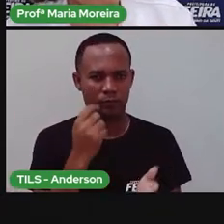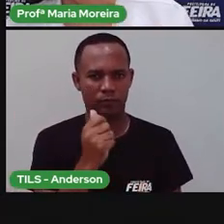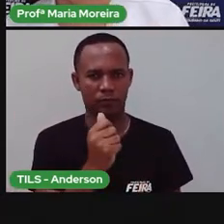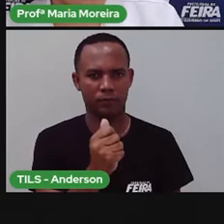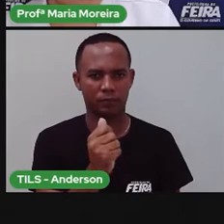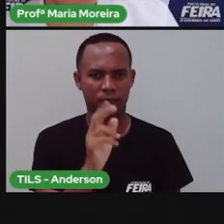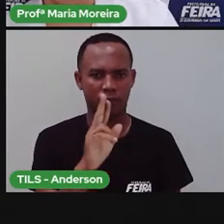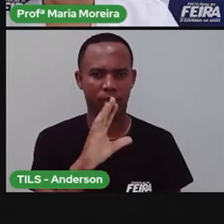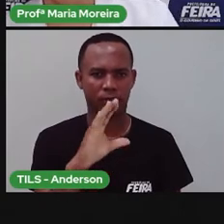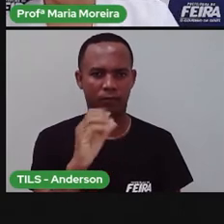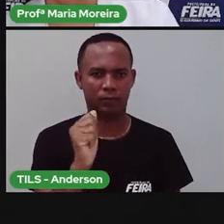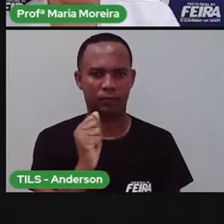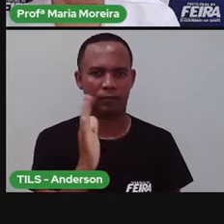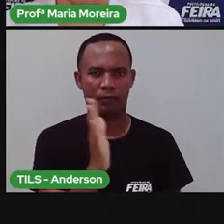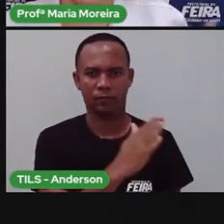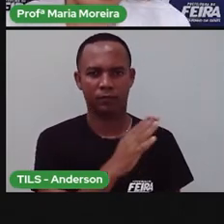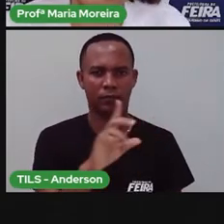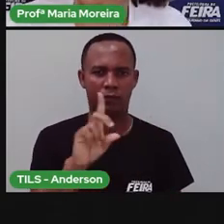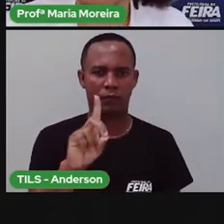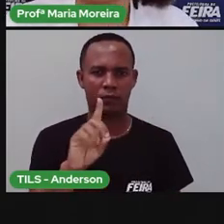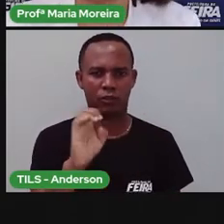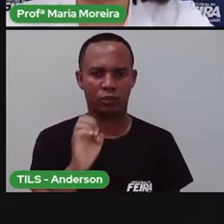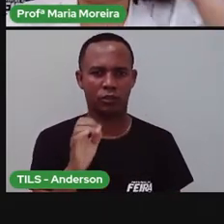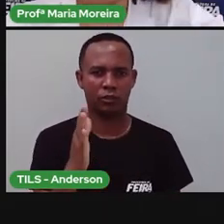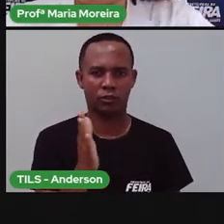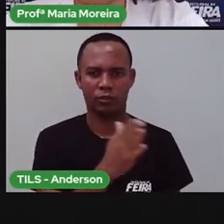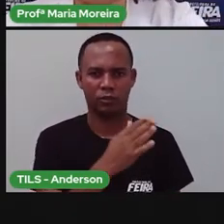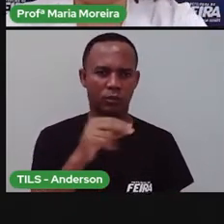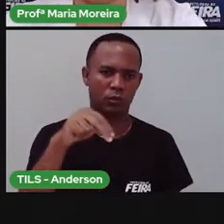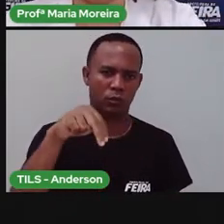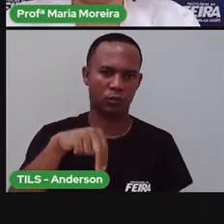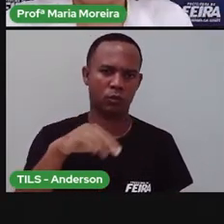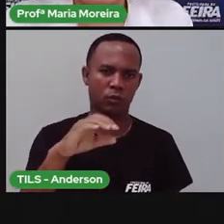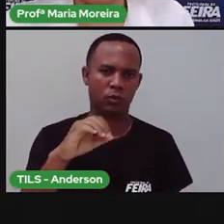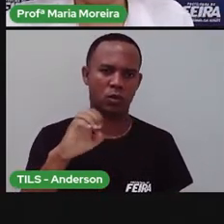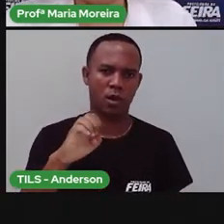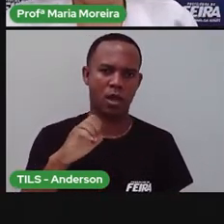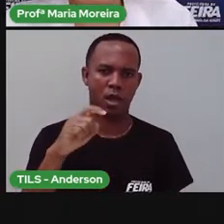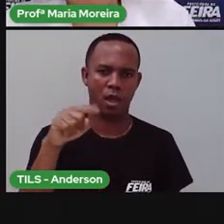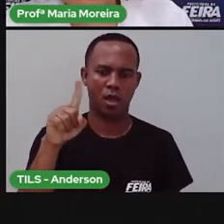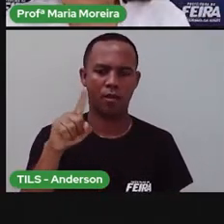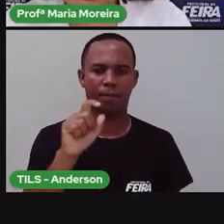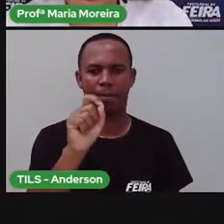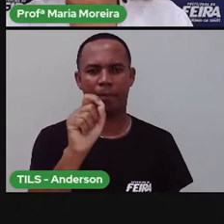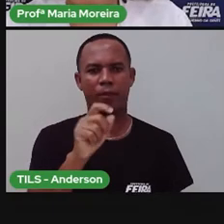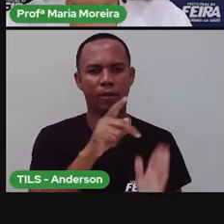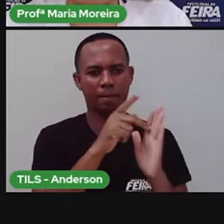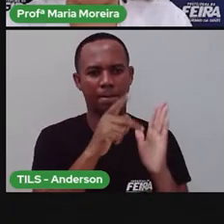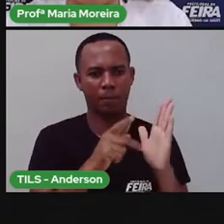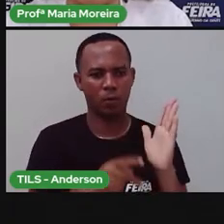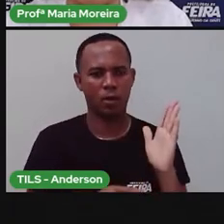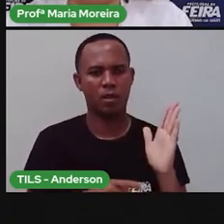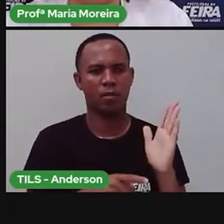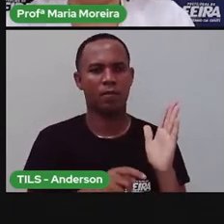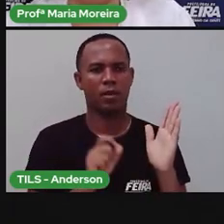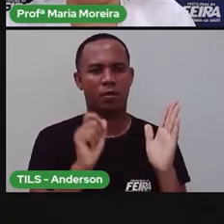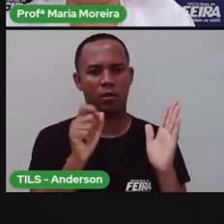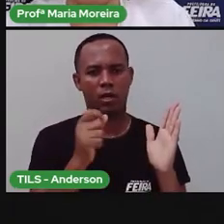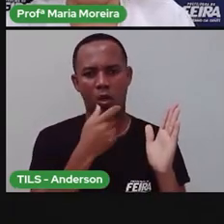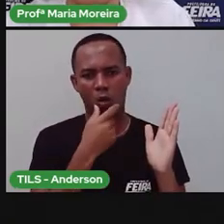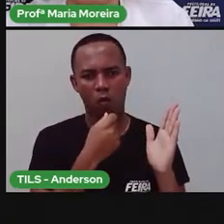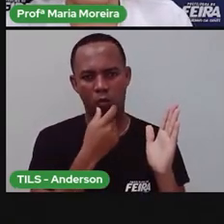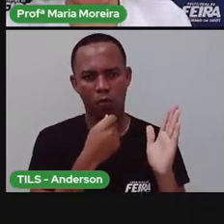lado, o disco. Porque depois a gente vai falar sobre isso em uma outra aula. Esses poemas de Vinícius de Moraes,